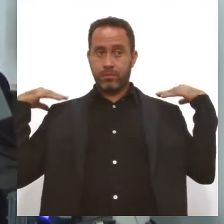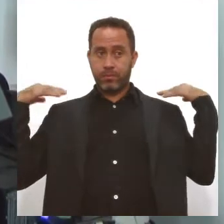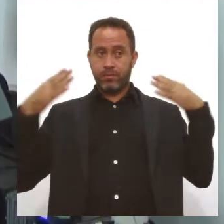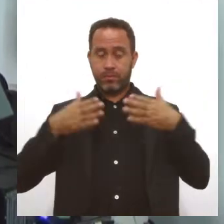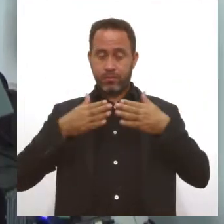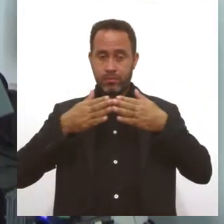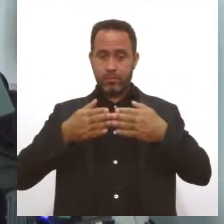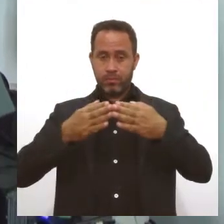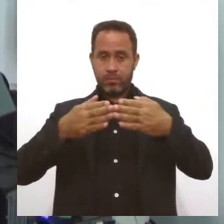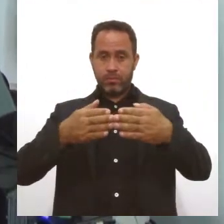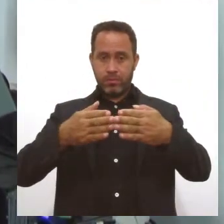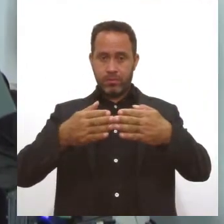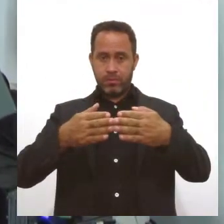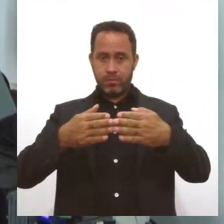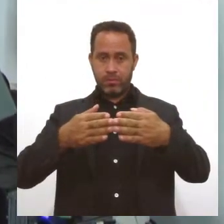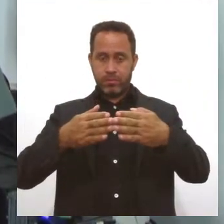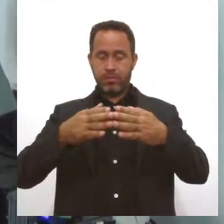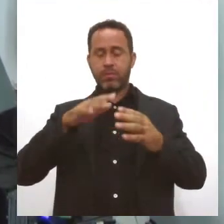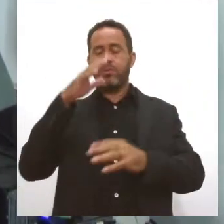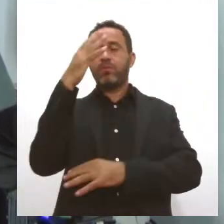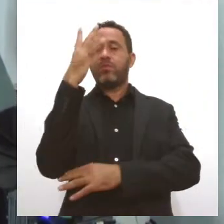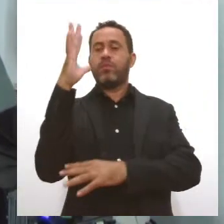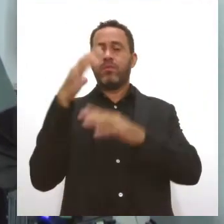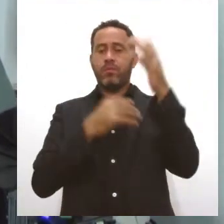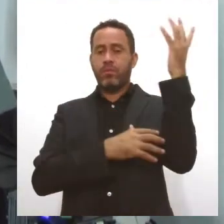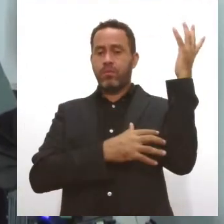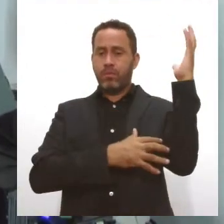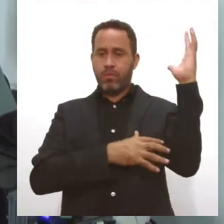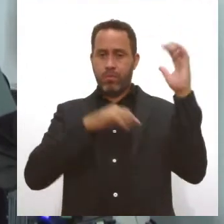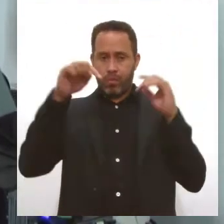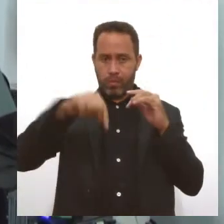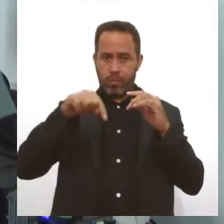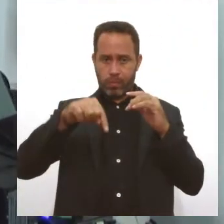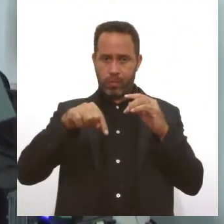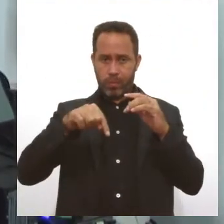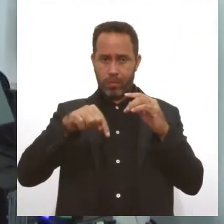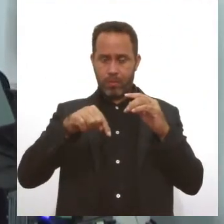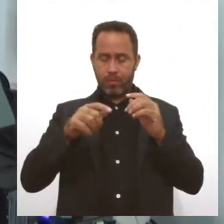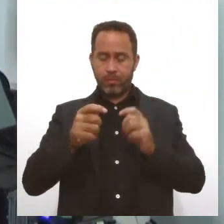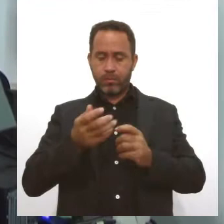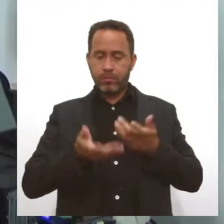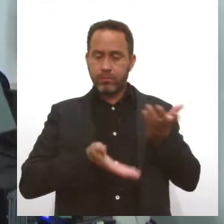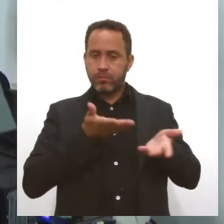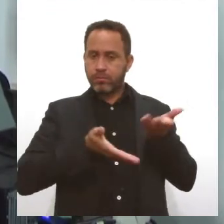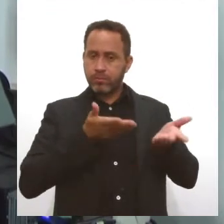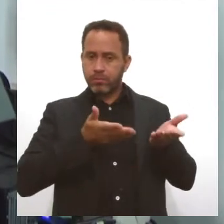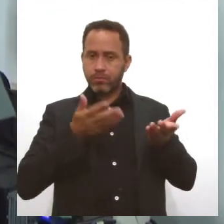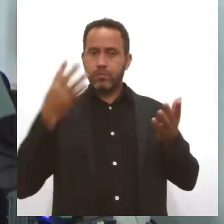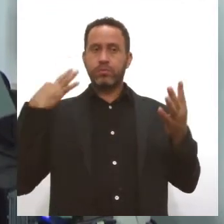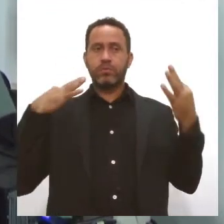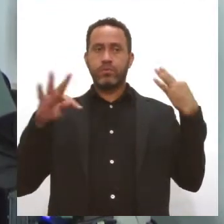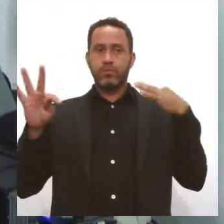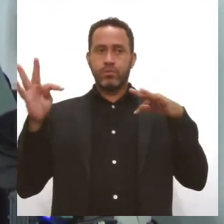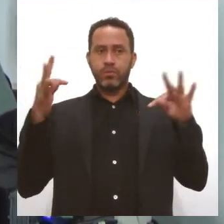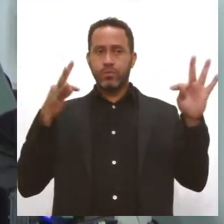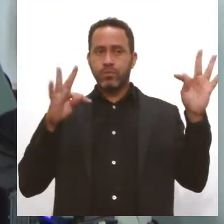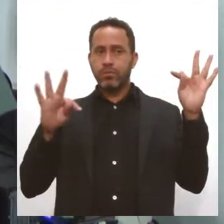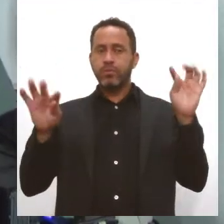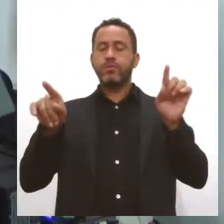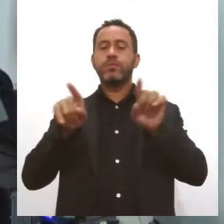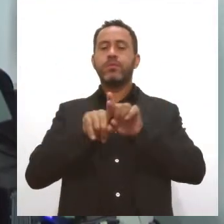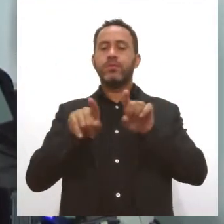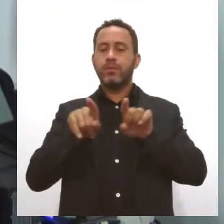preservação do meio ambiente aqui do nosso Estado, quanto para o aprimoramento e desenvolvimento do turismo. uma vez que